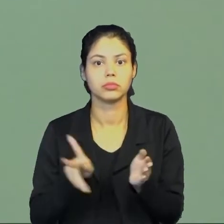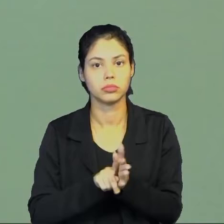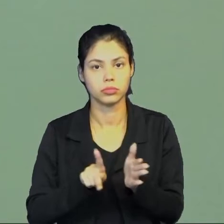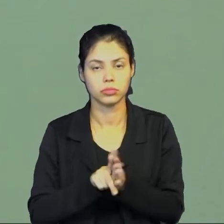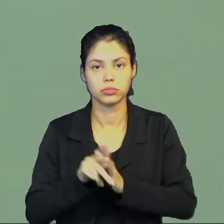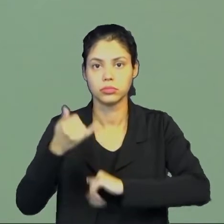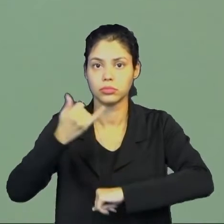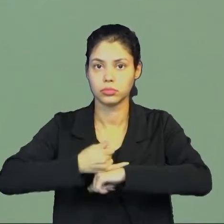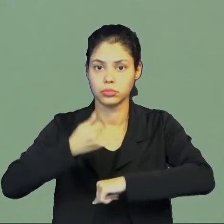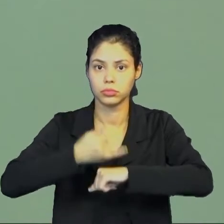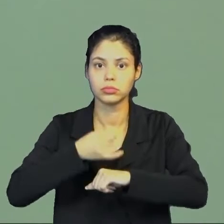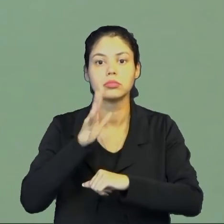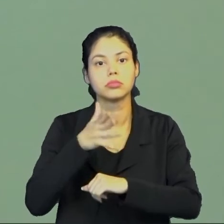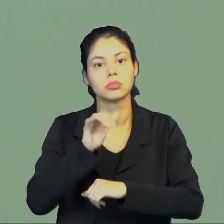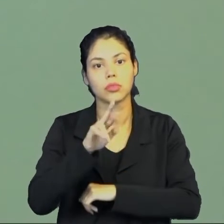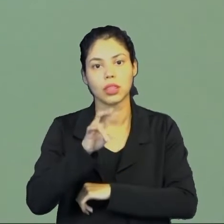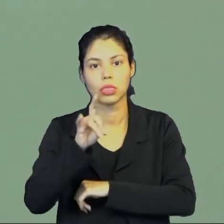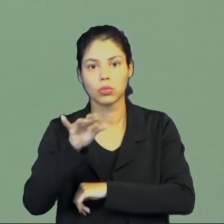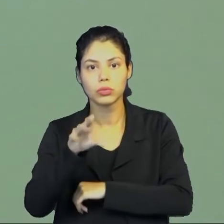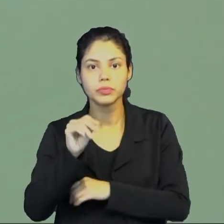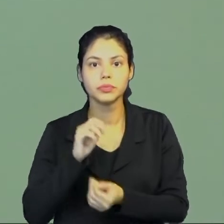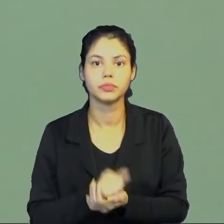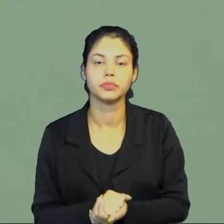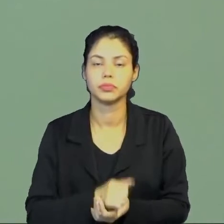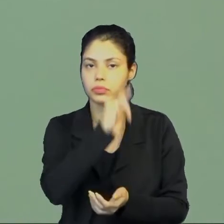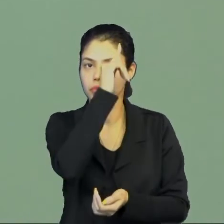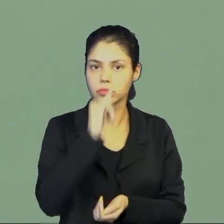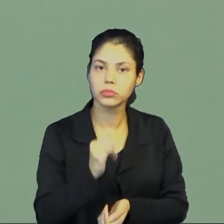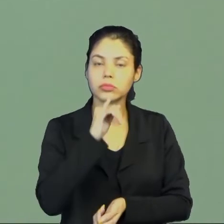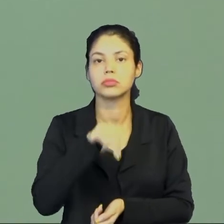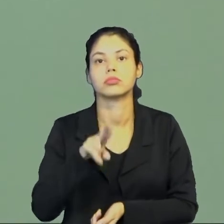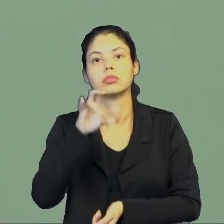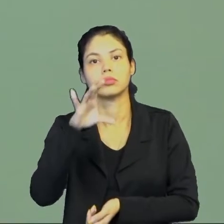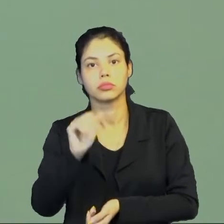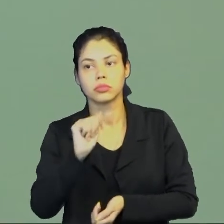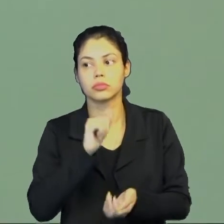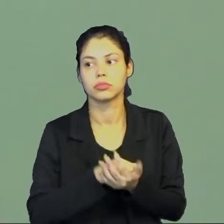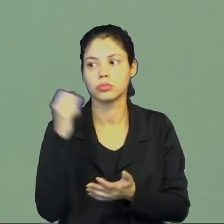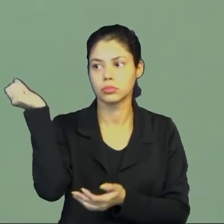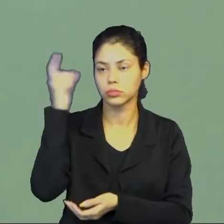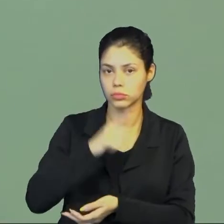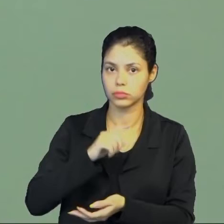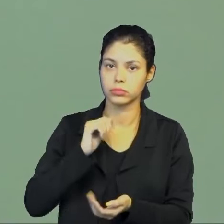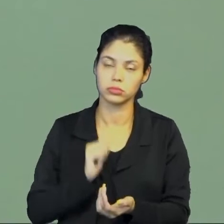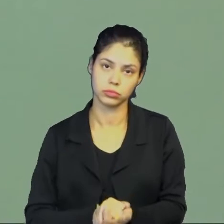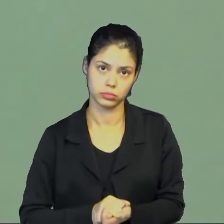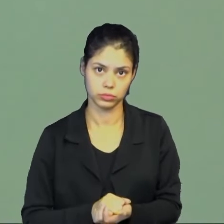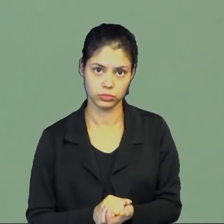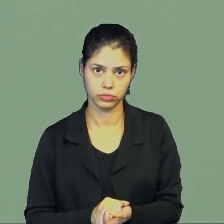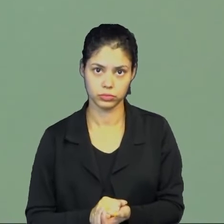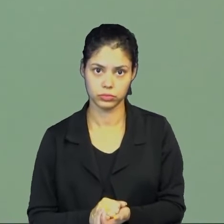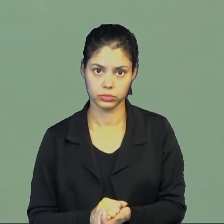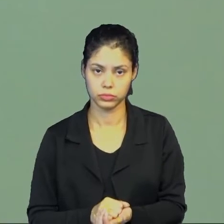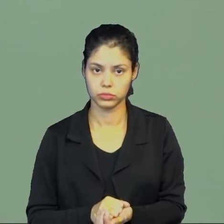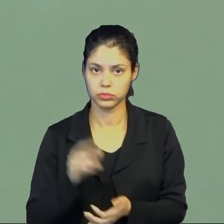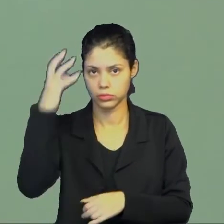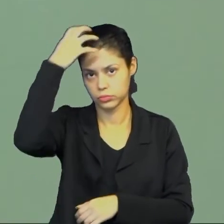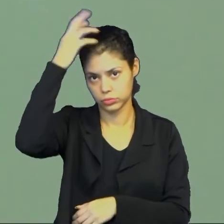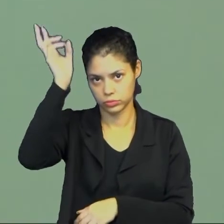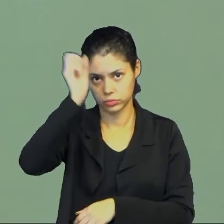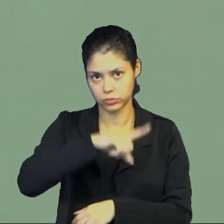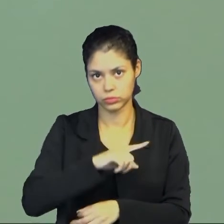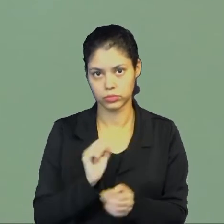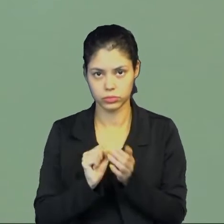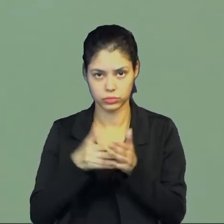né, com adornos, né, o Império Inca, né, a questão do sol, né, o rei sol ali,